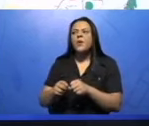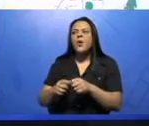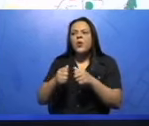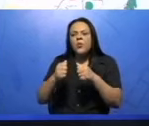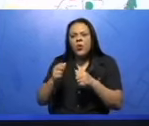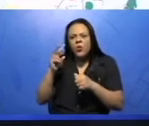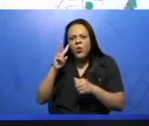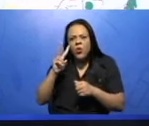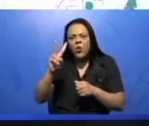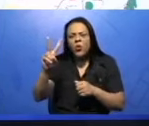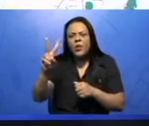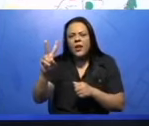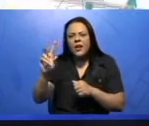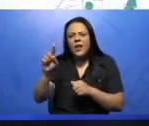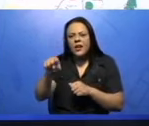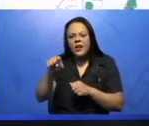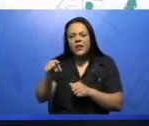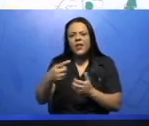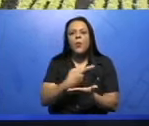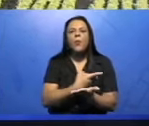mapa no material de vocês.